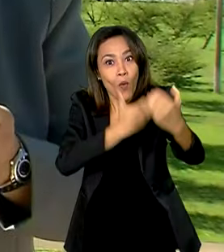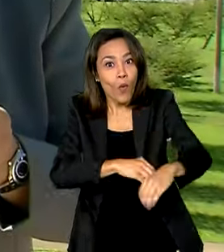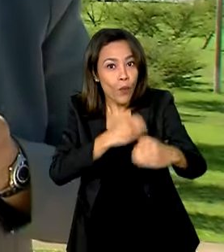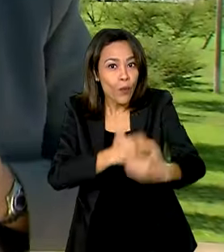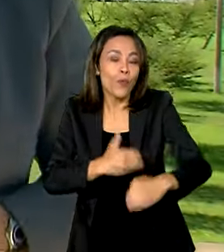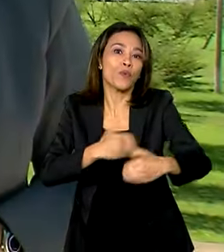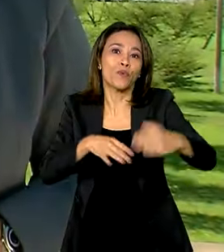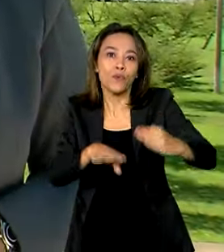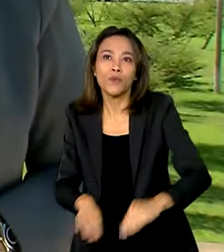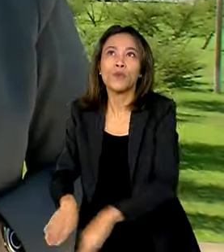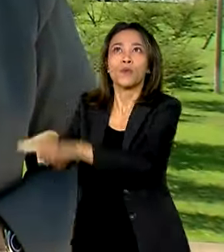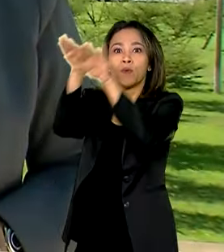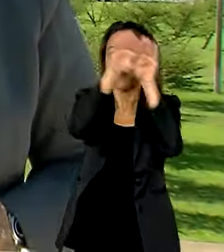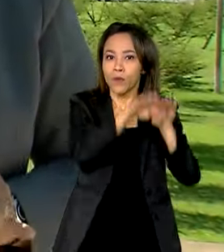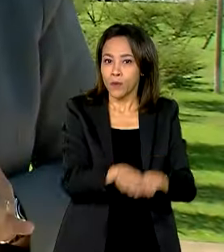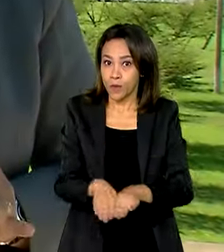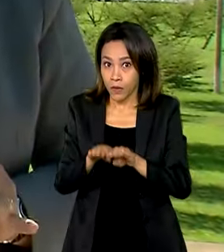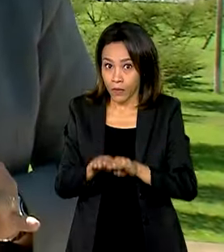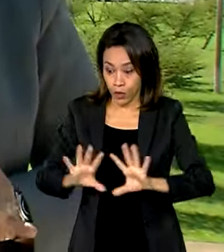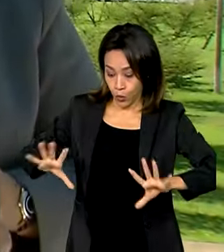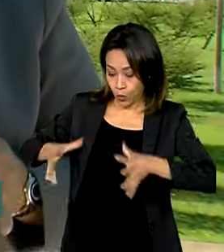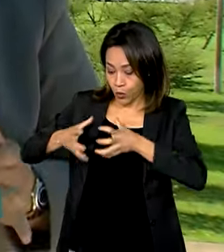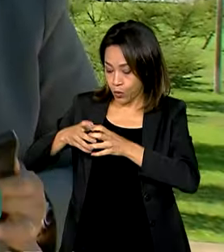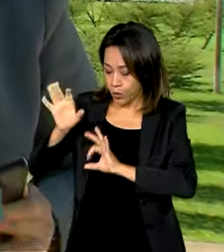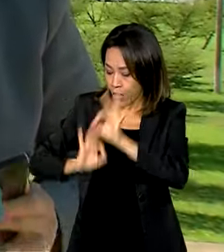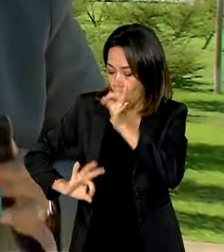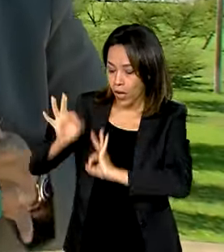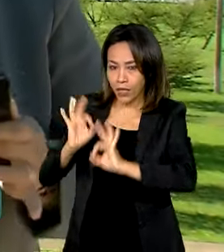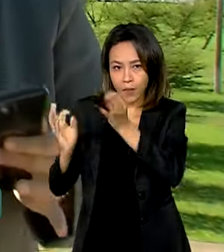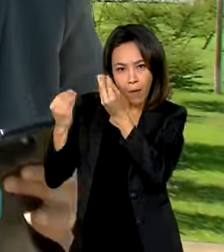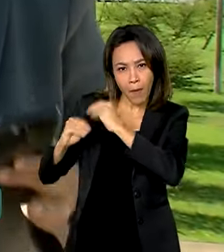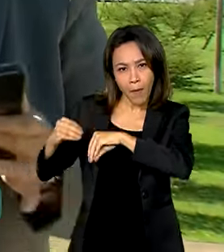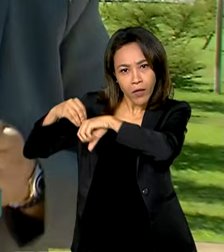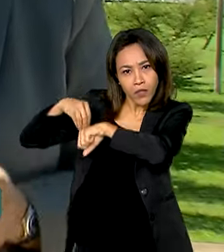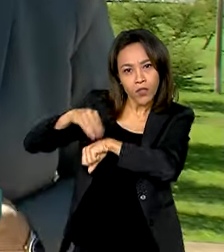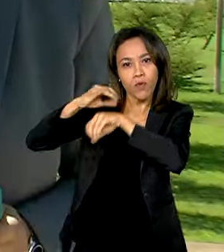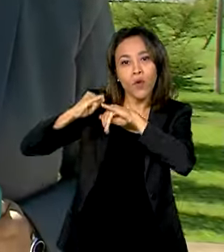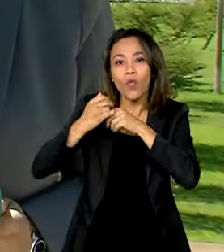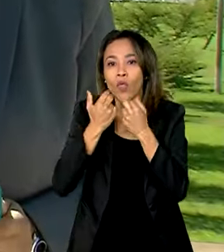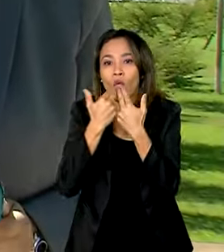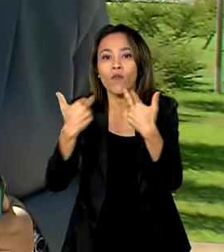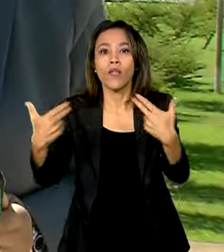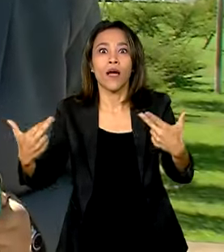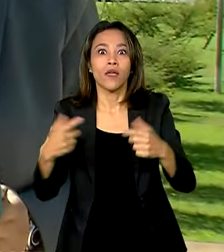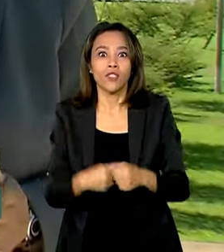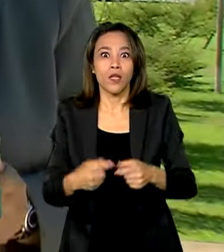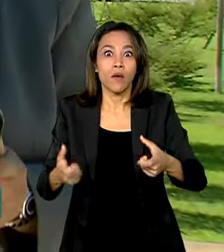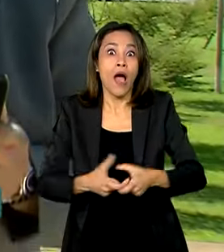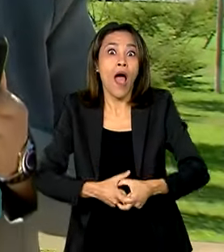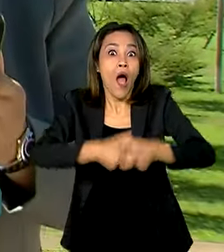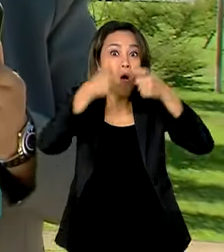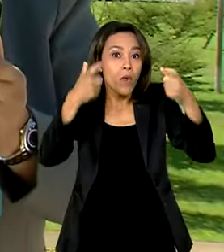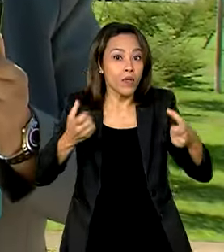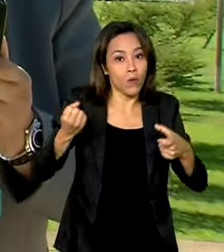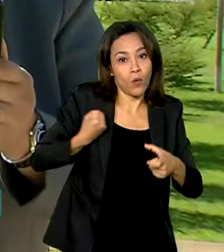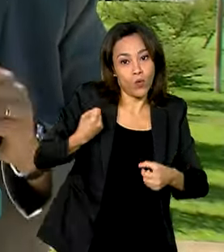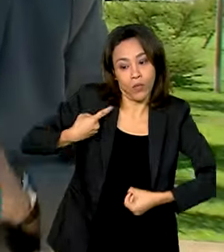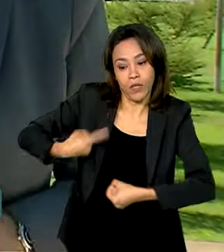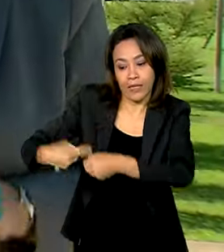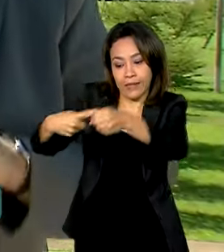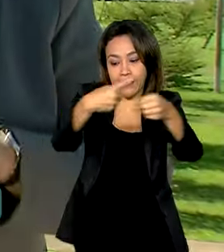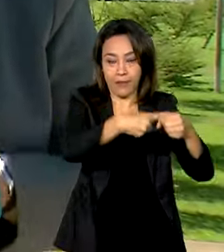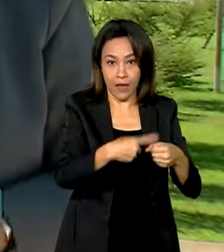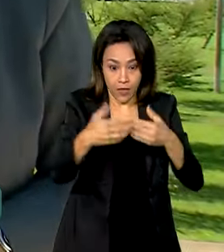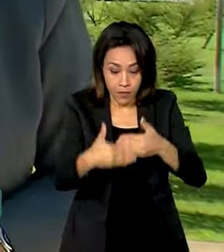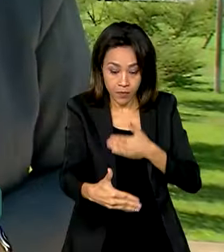unificado. E a comissão organizadora divulgou uma novidade, uma ampliação no número de cidades onde vão ser aplicadas essas provas.